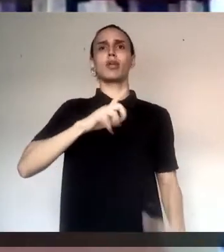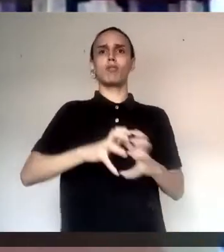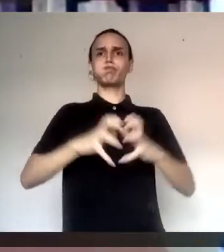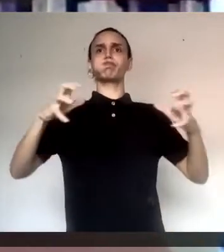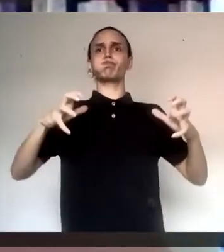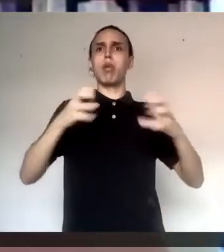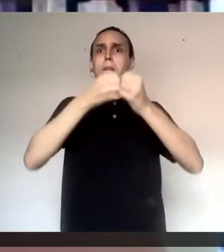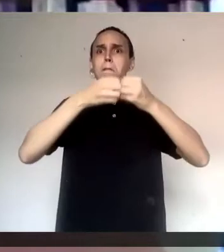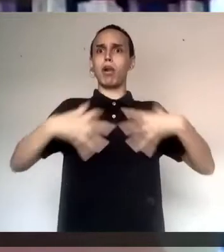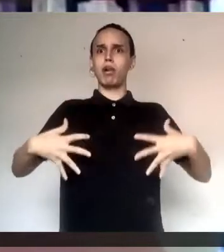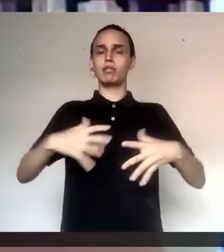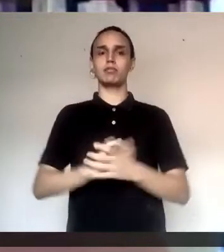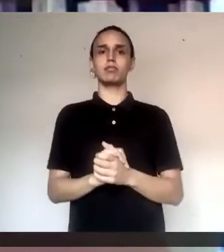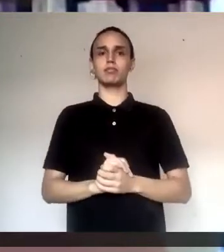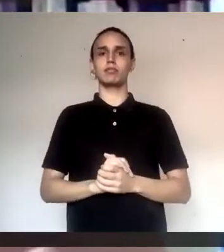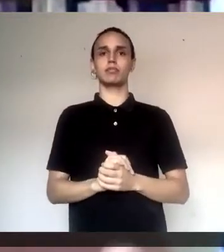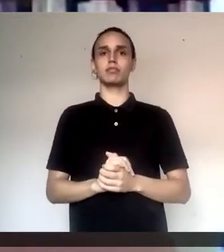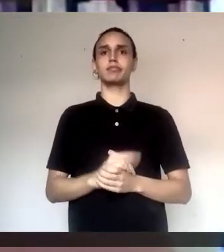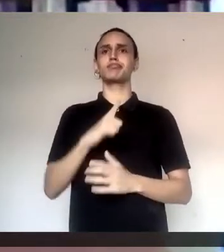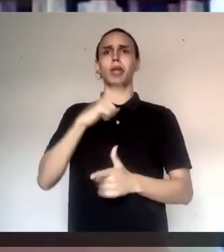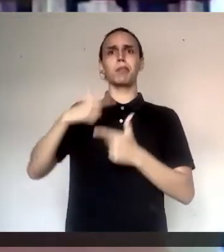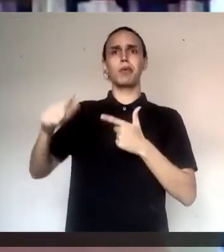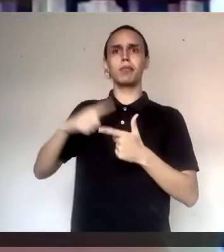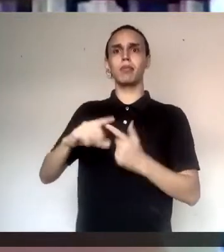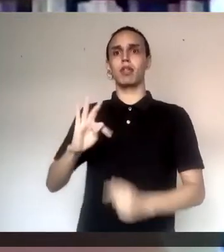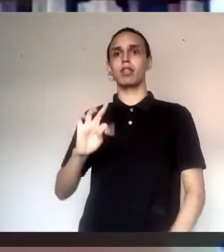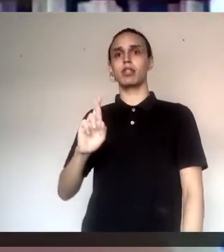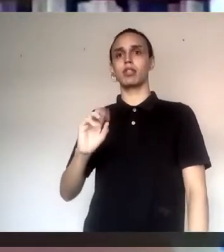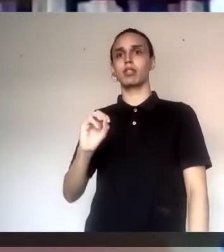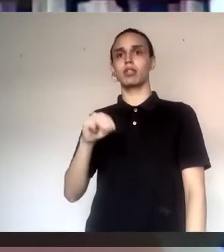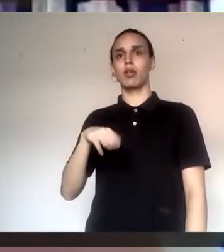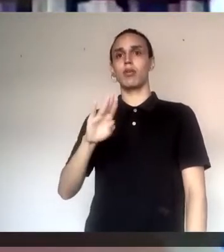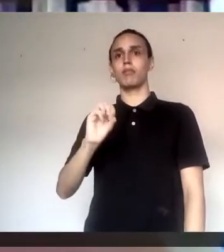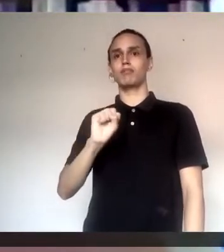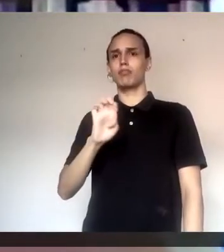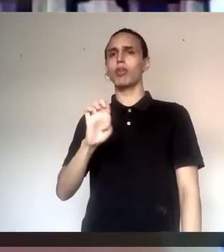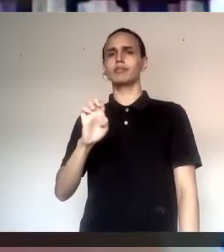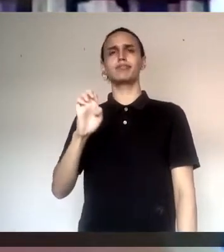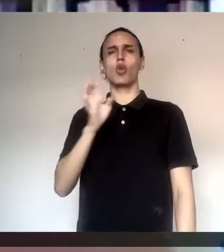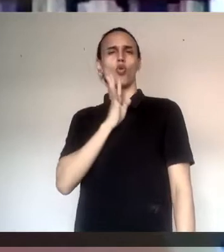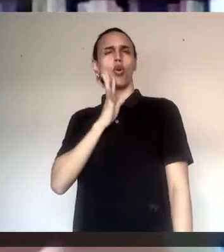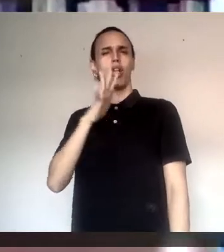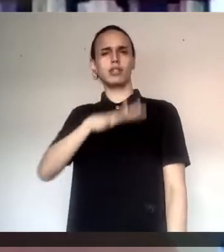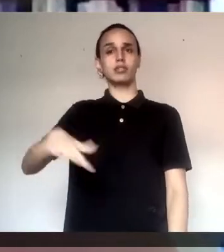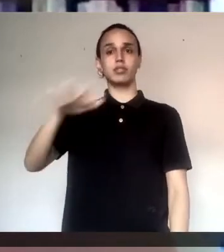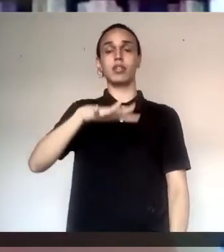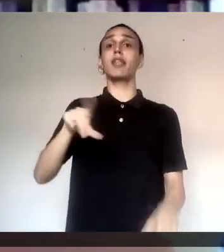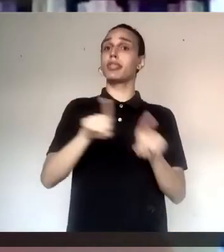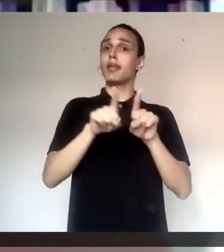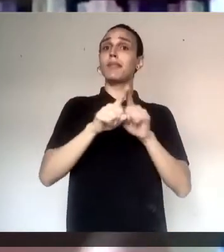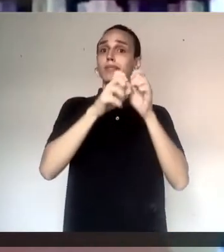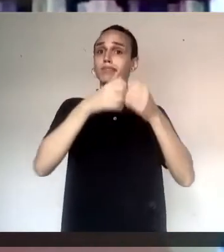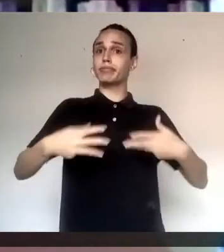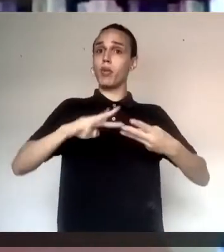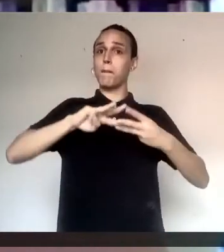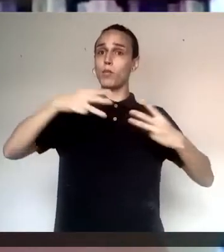sofre um processo inflamatório, uma destruição que leva aos problemas de trombose, que todo mundo falou. E isso também